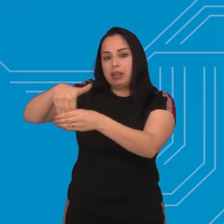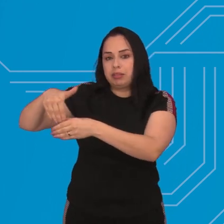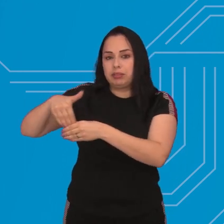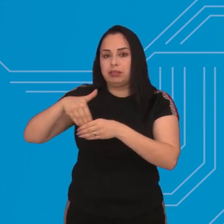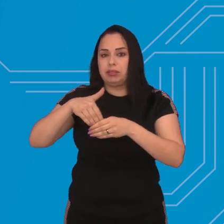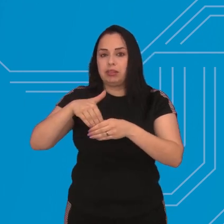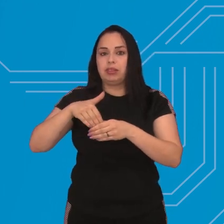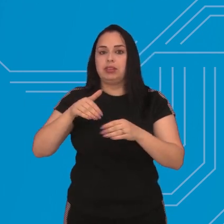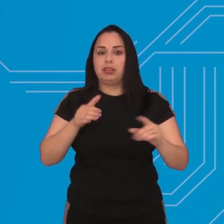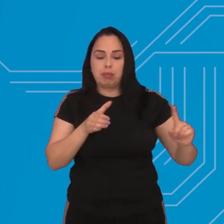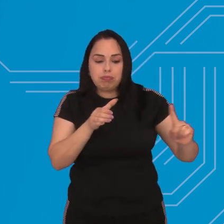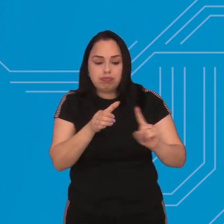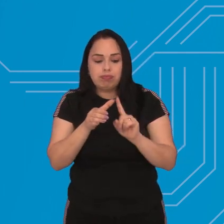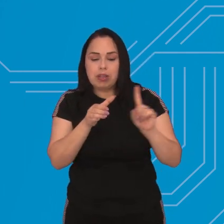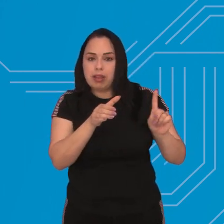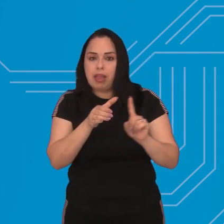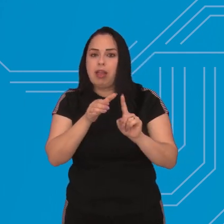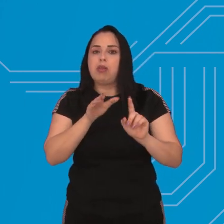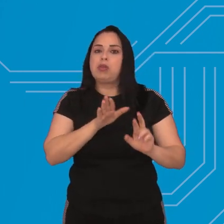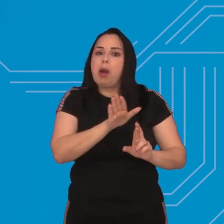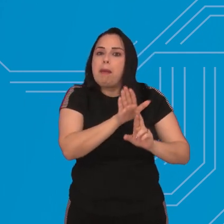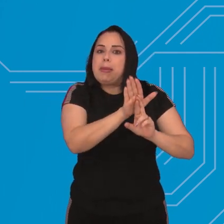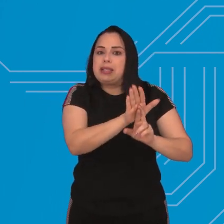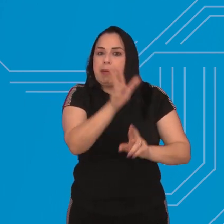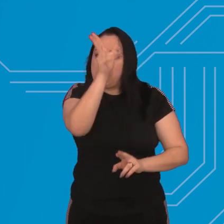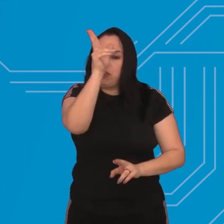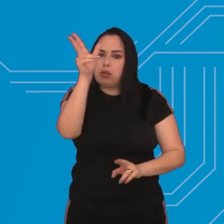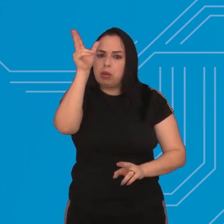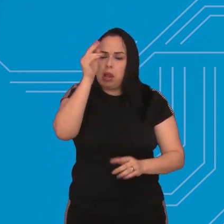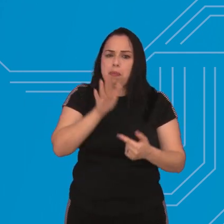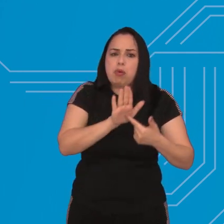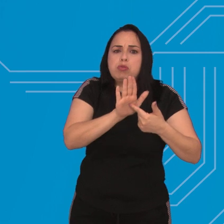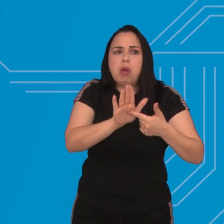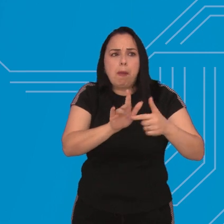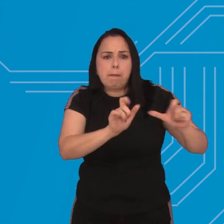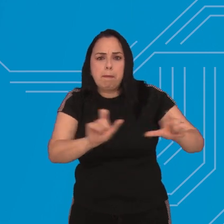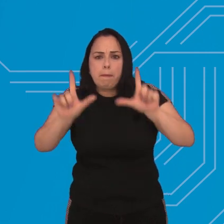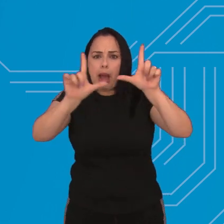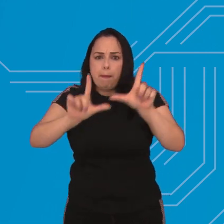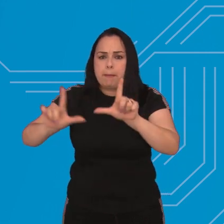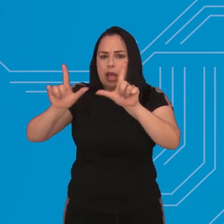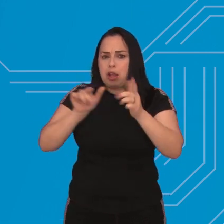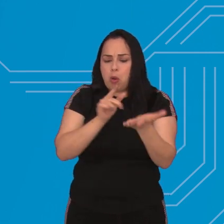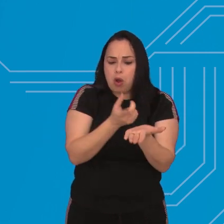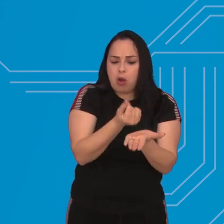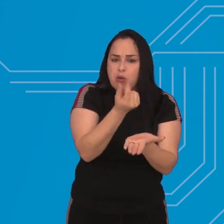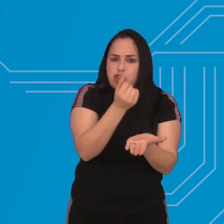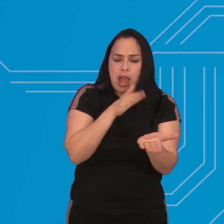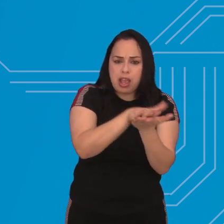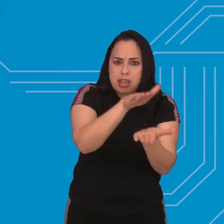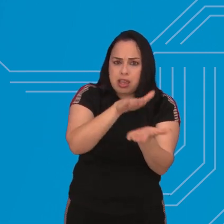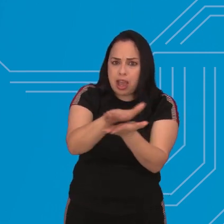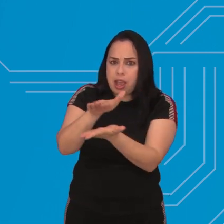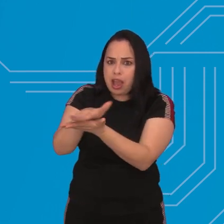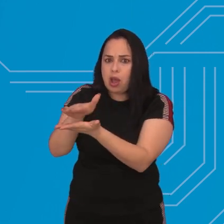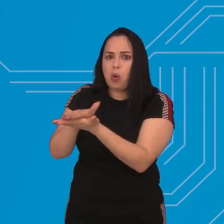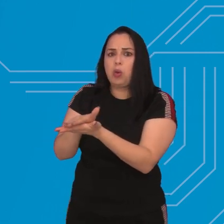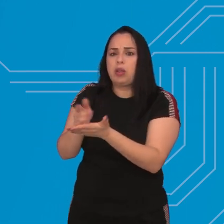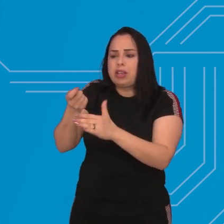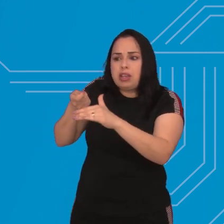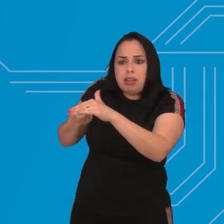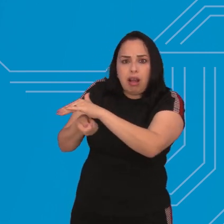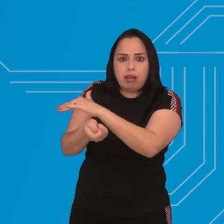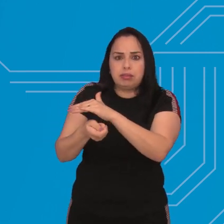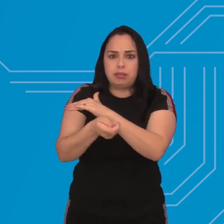no encontro o representante da Prefeitura apresentou os gastos e investimentos previstos no período e quais foram as prioridades da